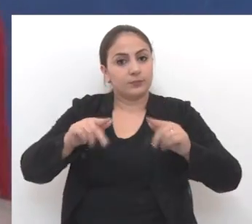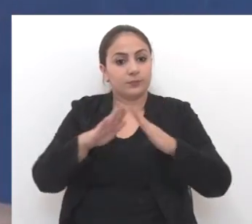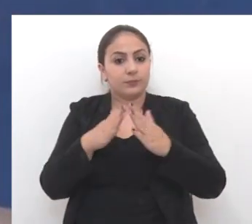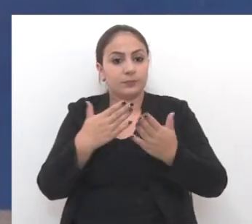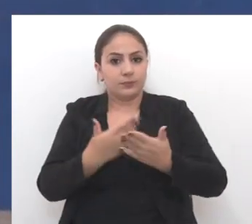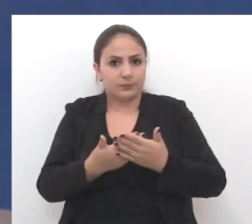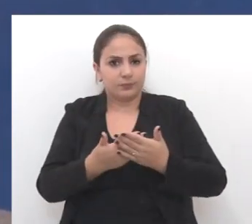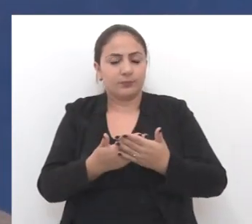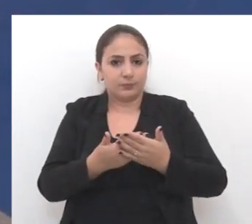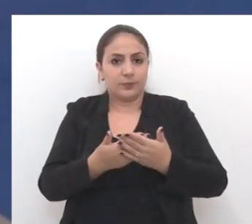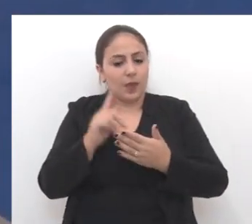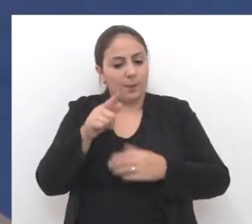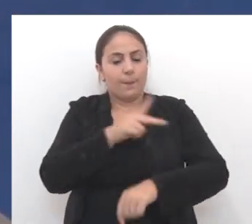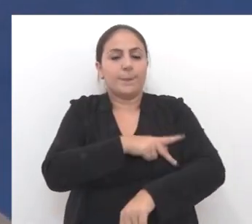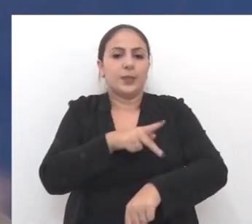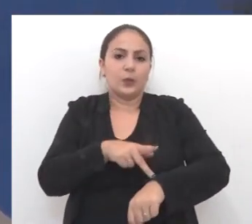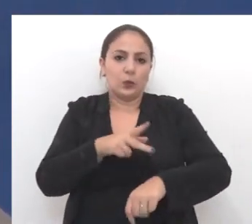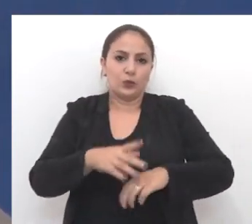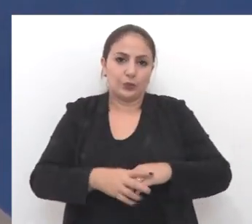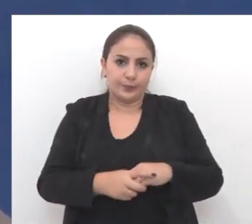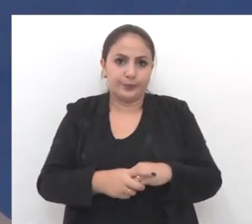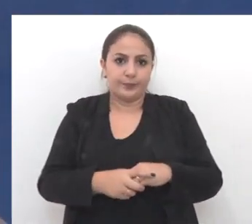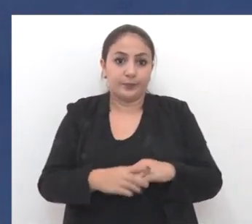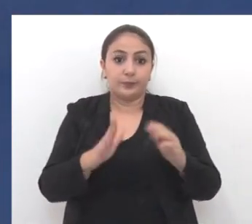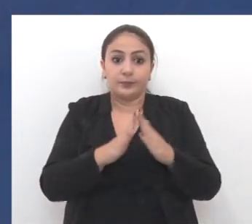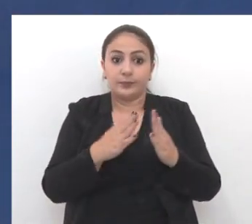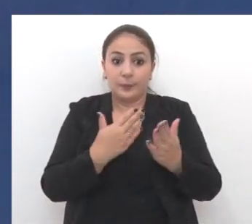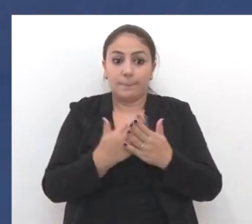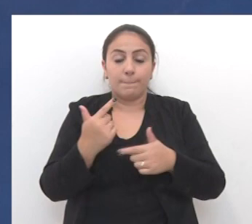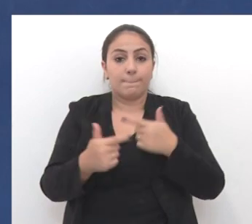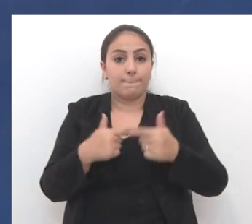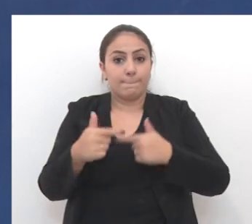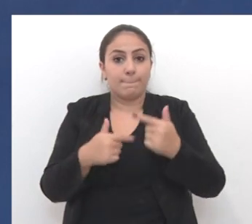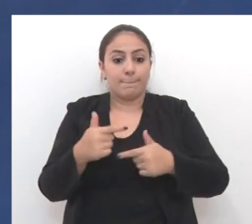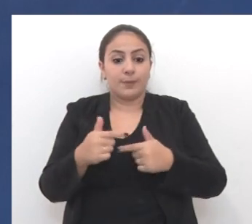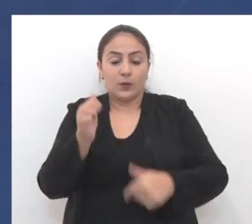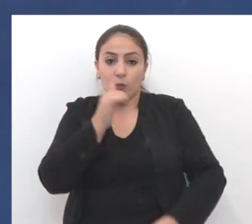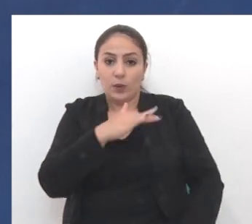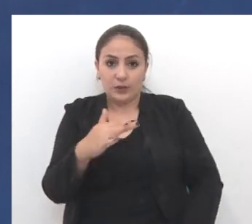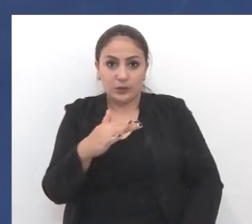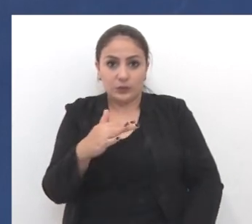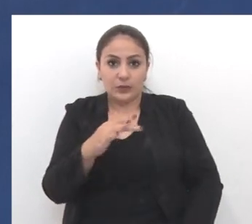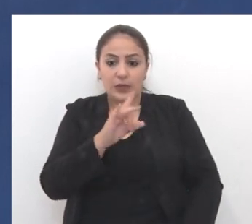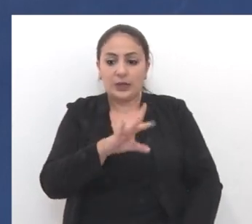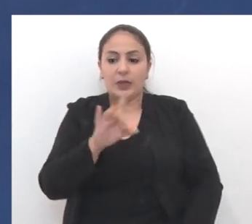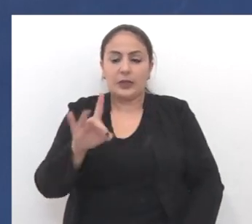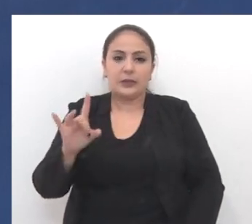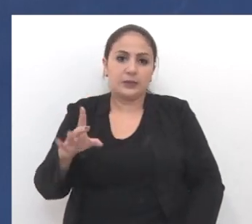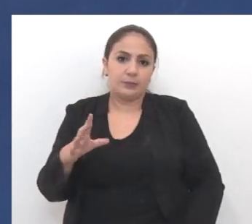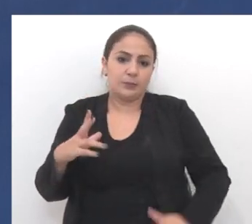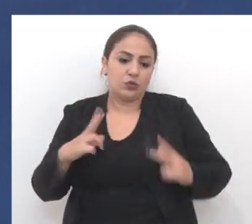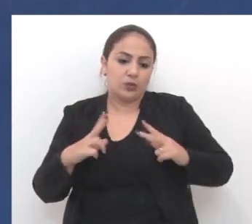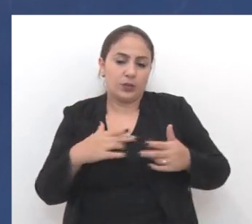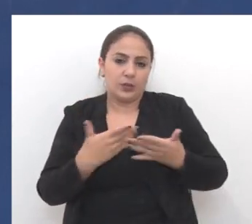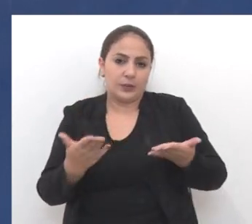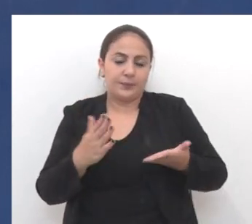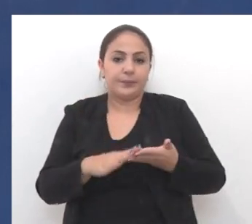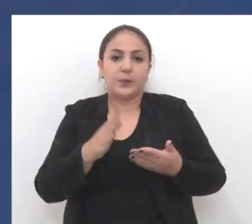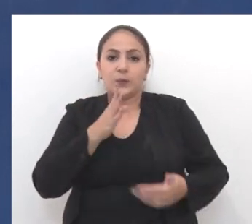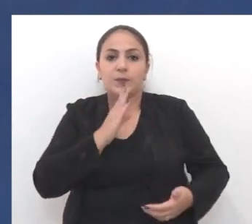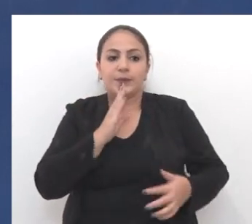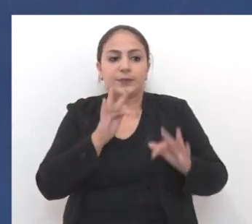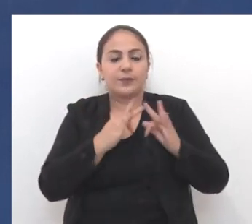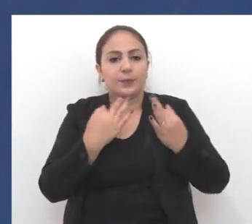diferencial da escola, com certeza, é o pedagógico. A escola trabalha o seu aluno em cada singularidade deles,